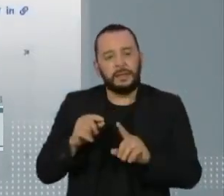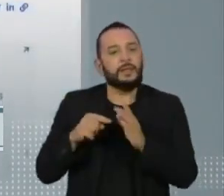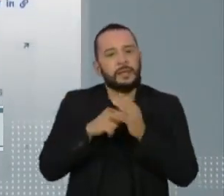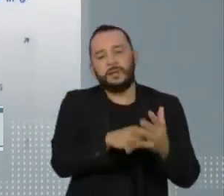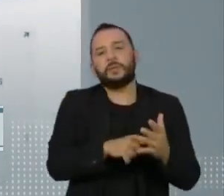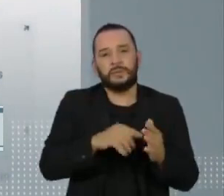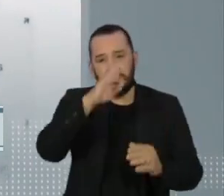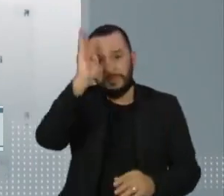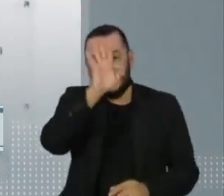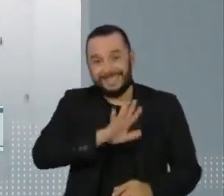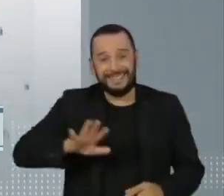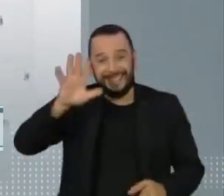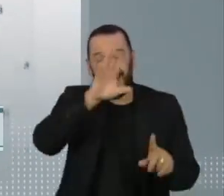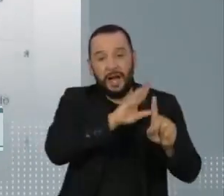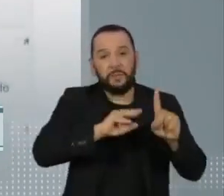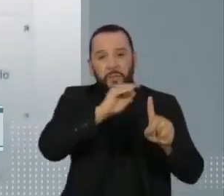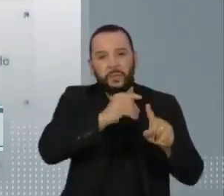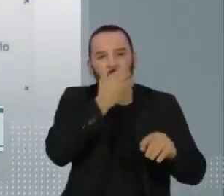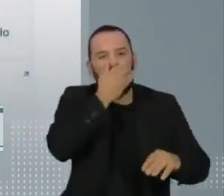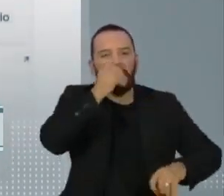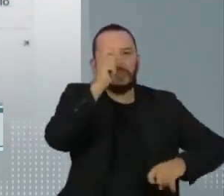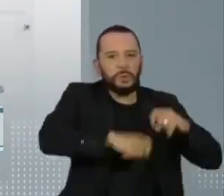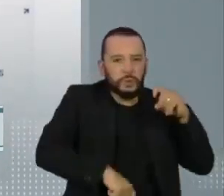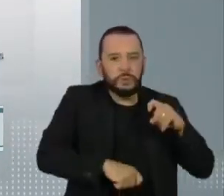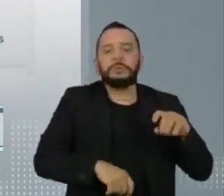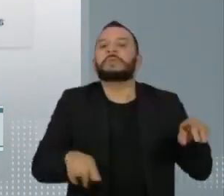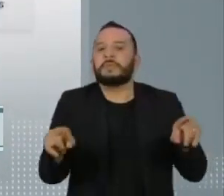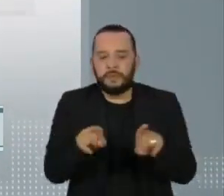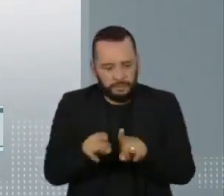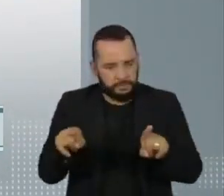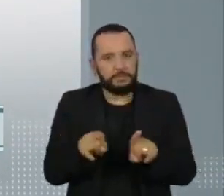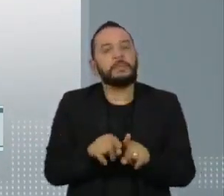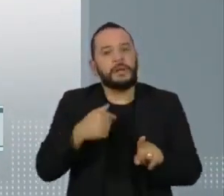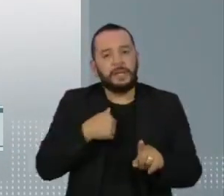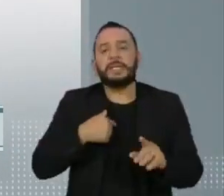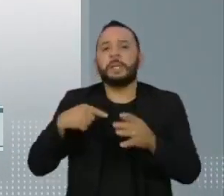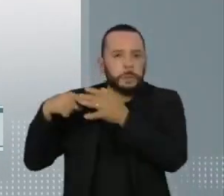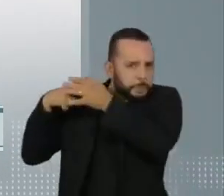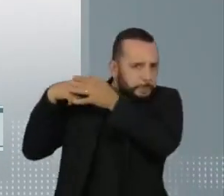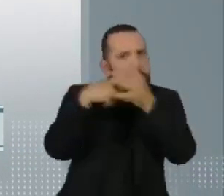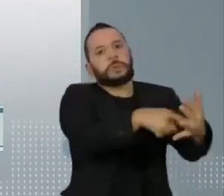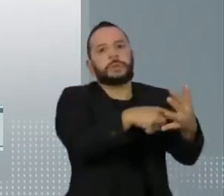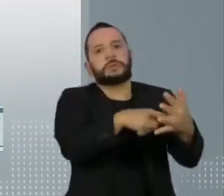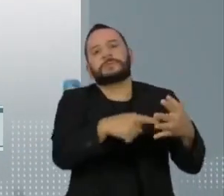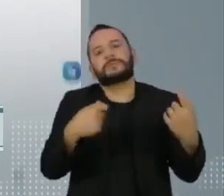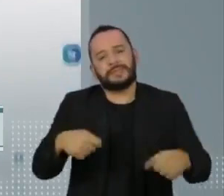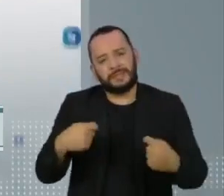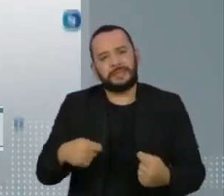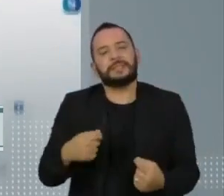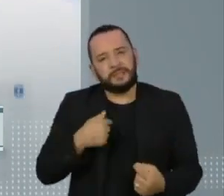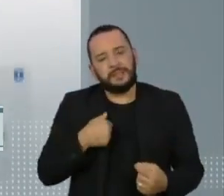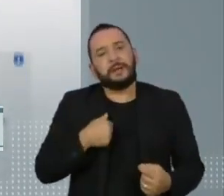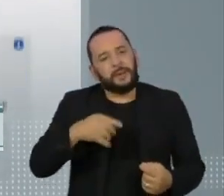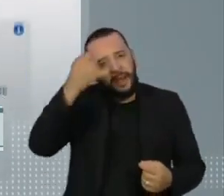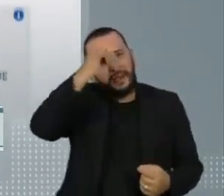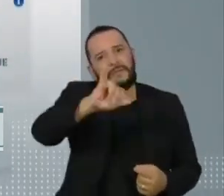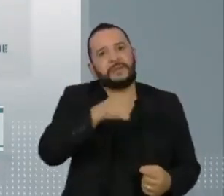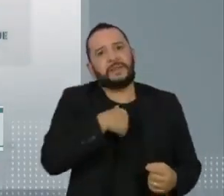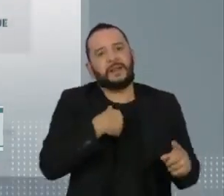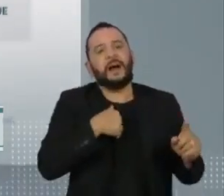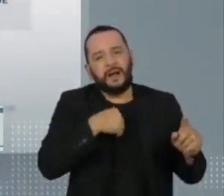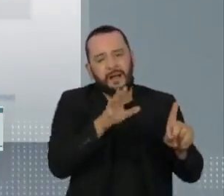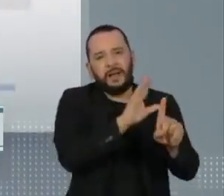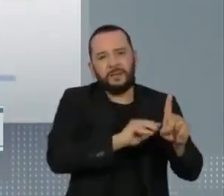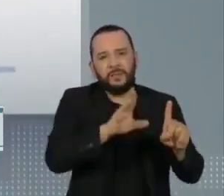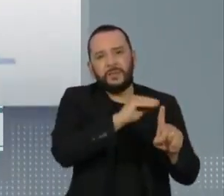E denunciar é uma das formas de mudar essa tragédia silenciosa, que destrói a infância e afeta